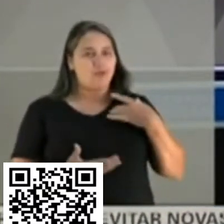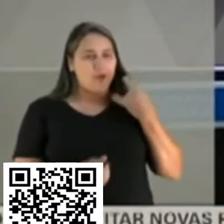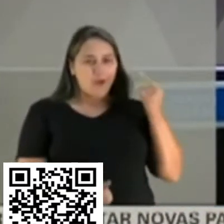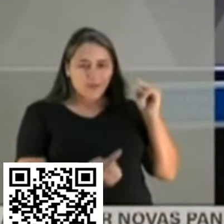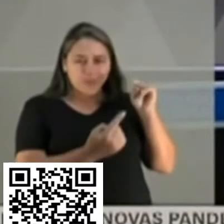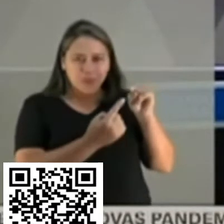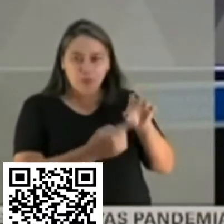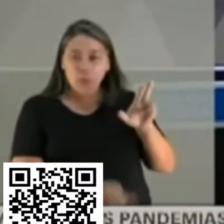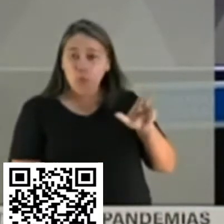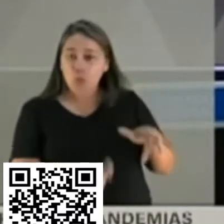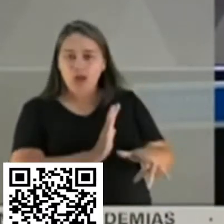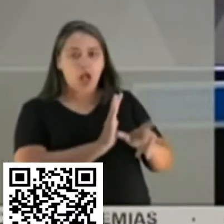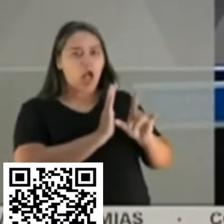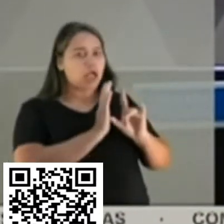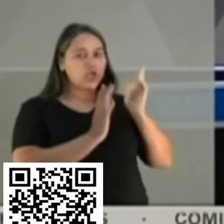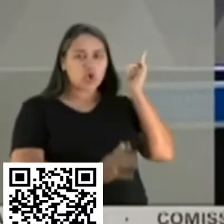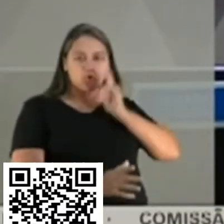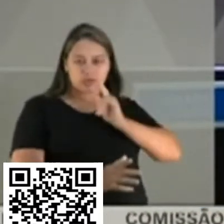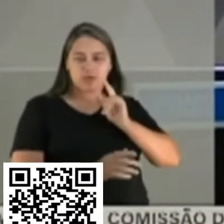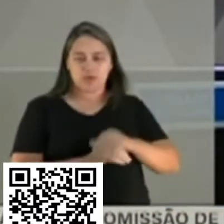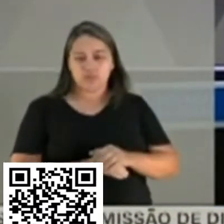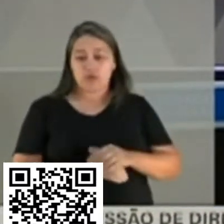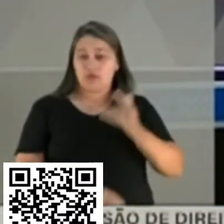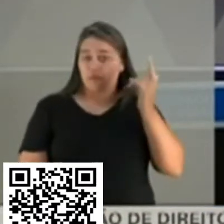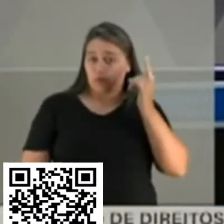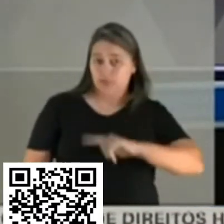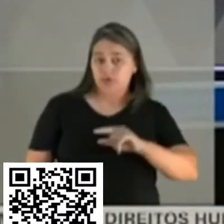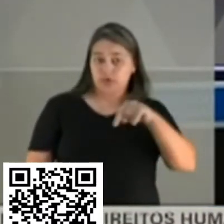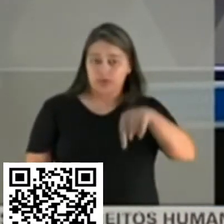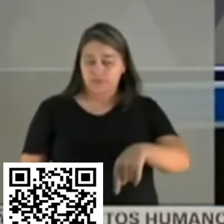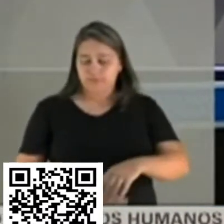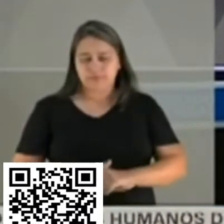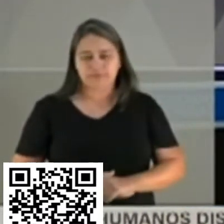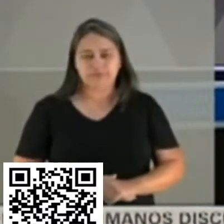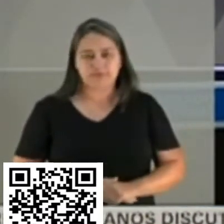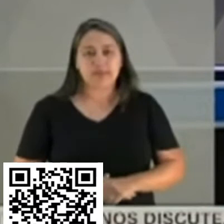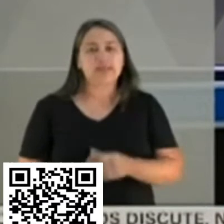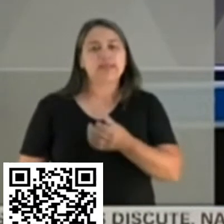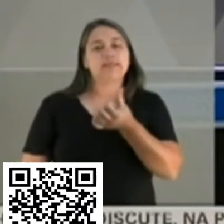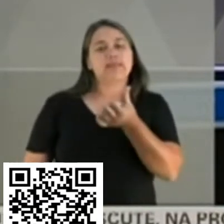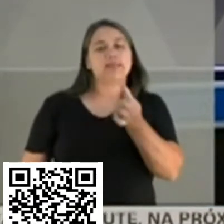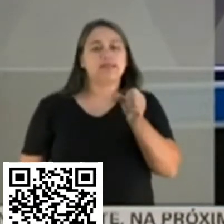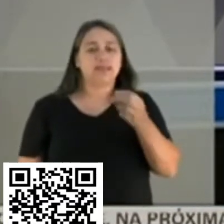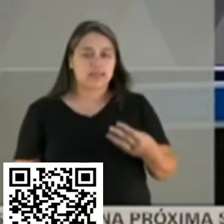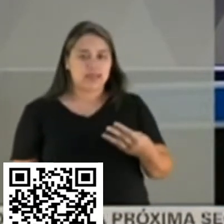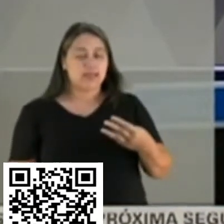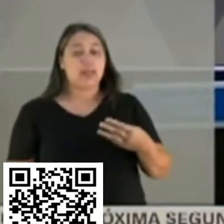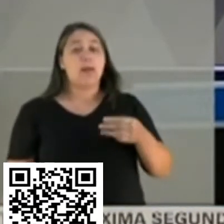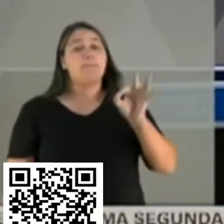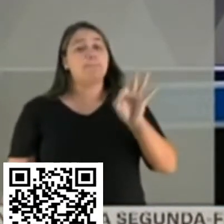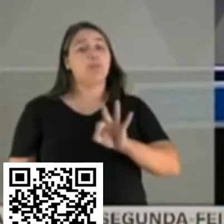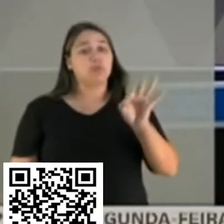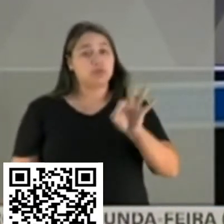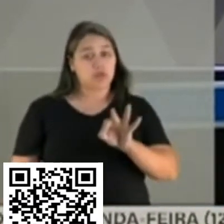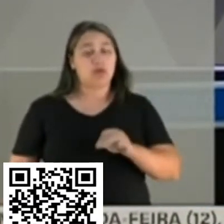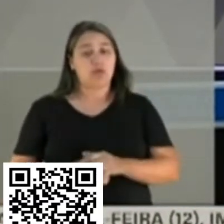na história do Parlamento Nacional, repito aqui. 63%, senador Girão,